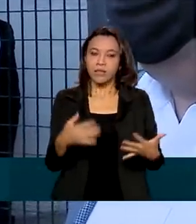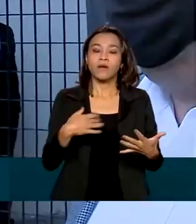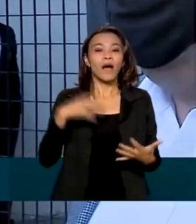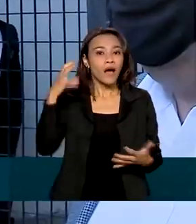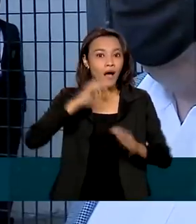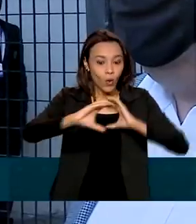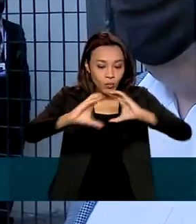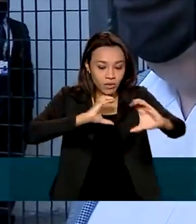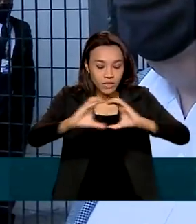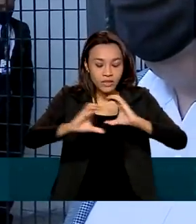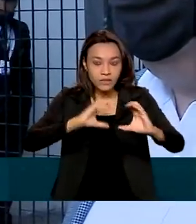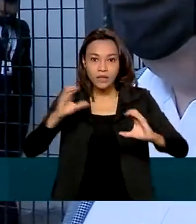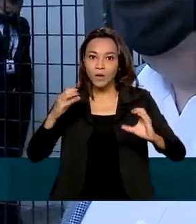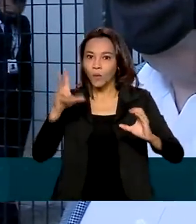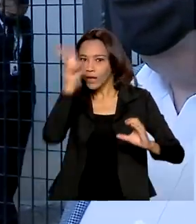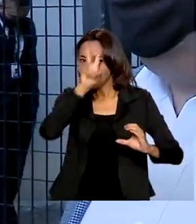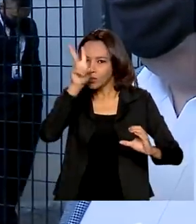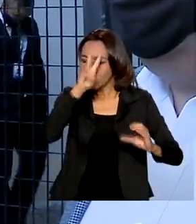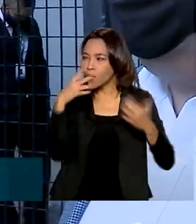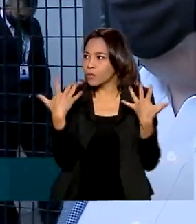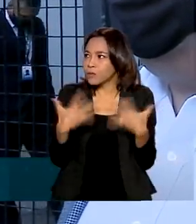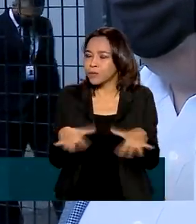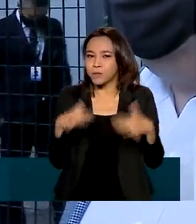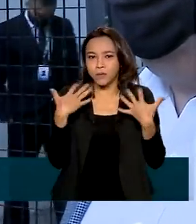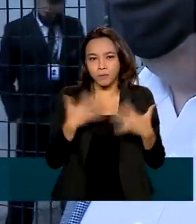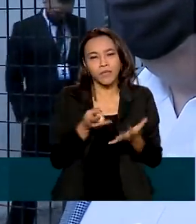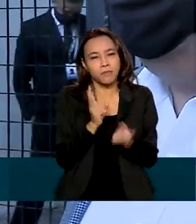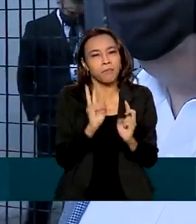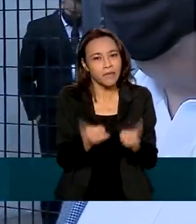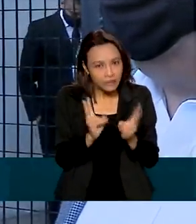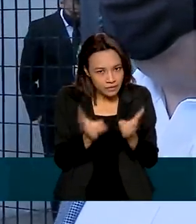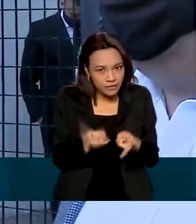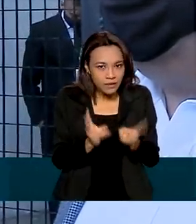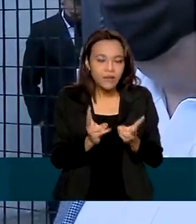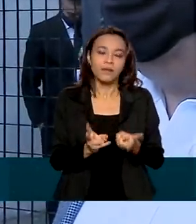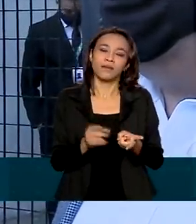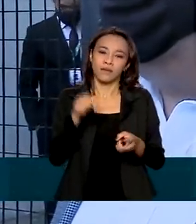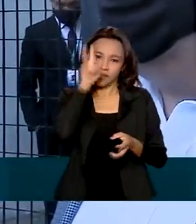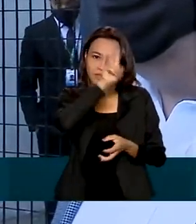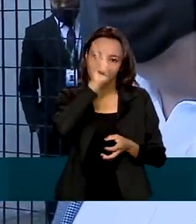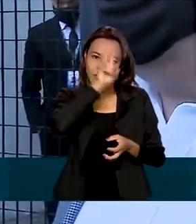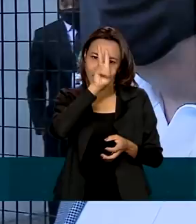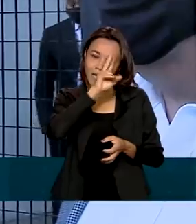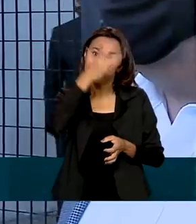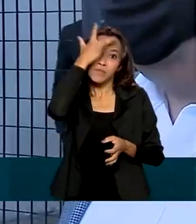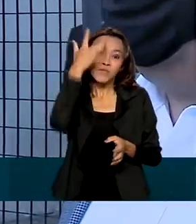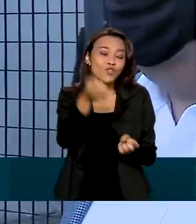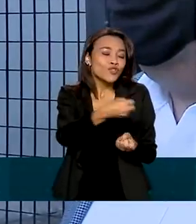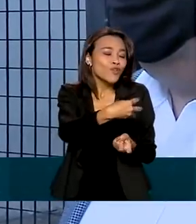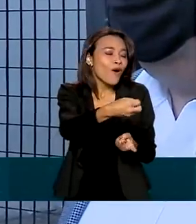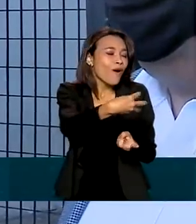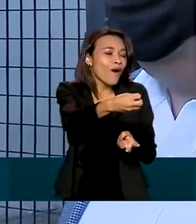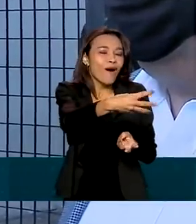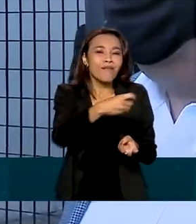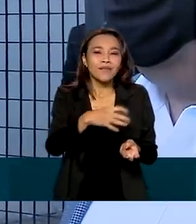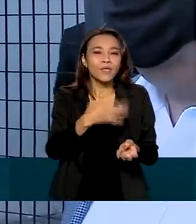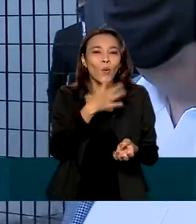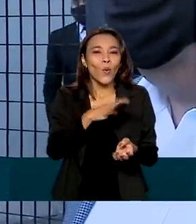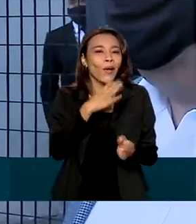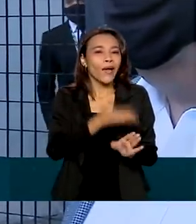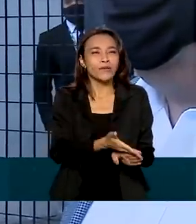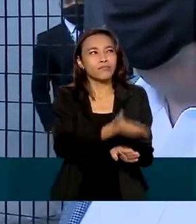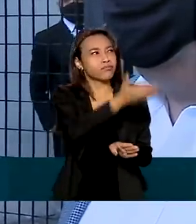faz com que essa história seja preservada e que as pessoas mais novas, que não acompanharam, que